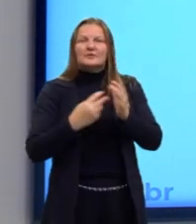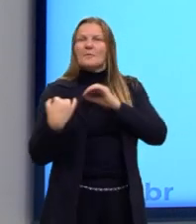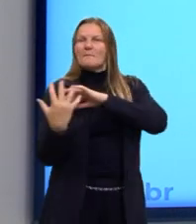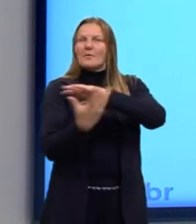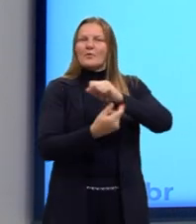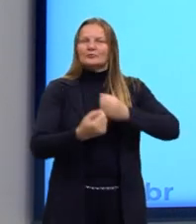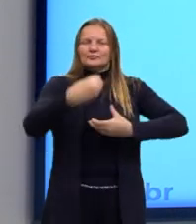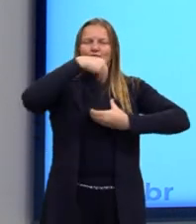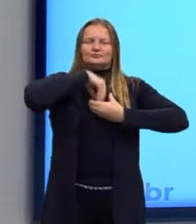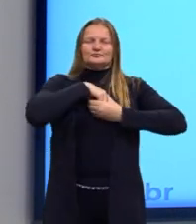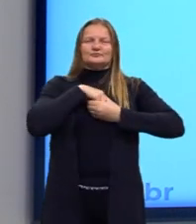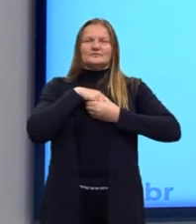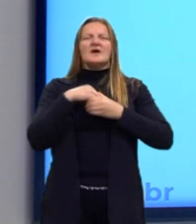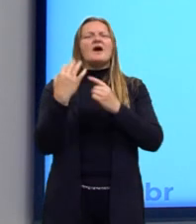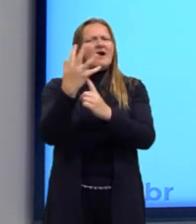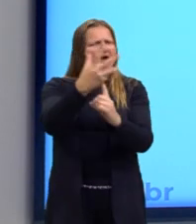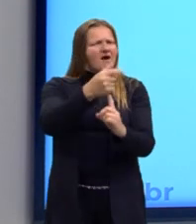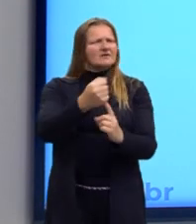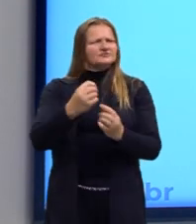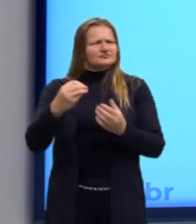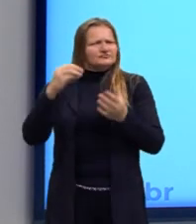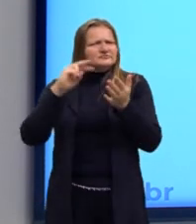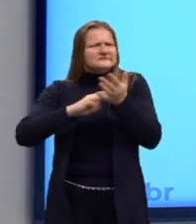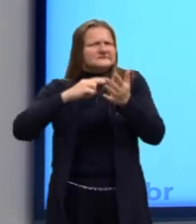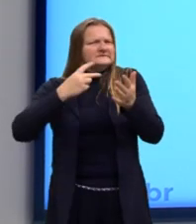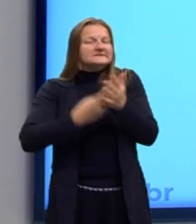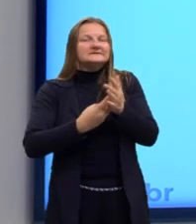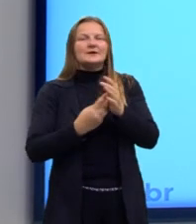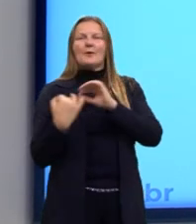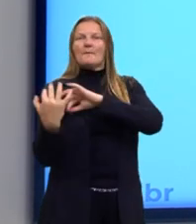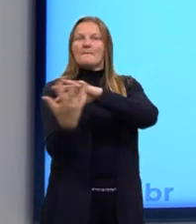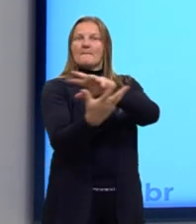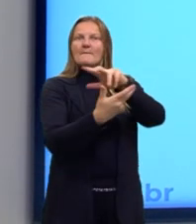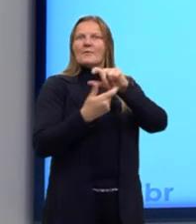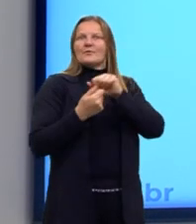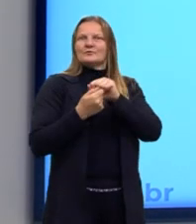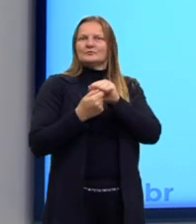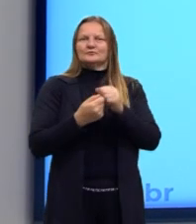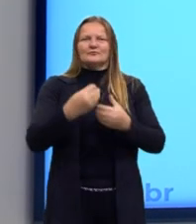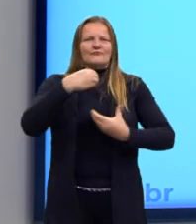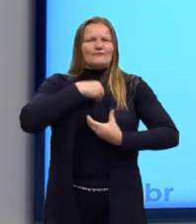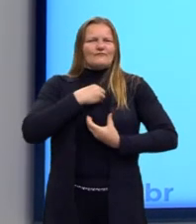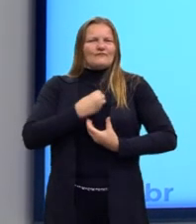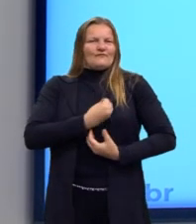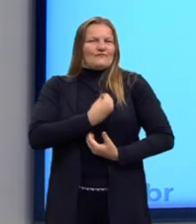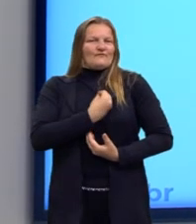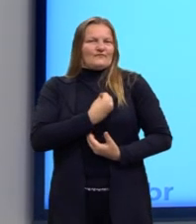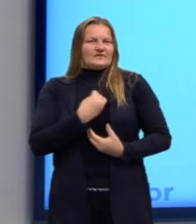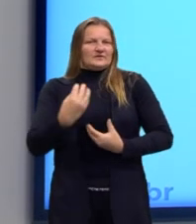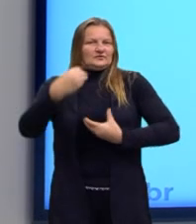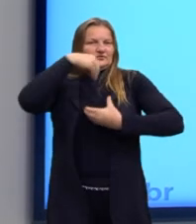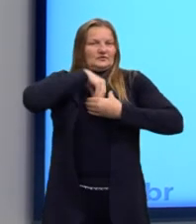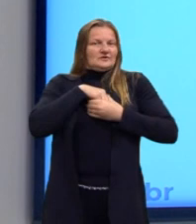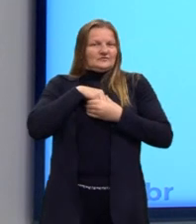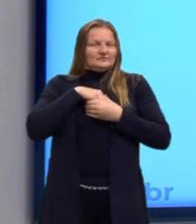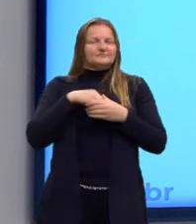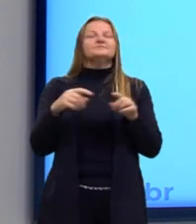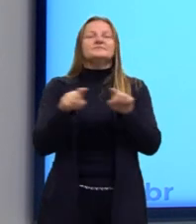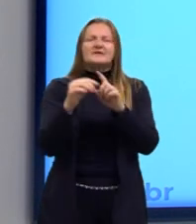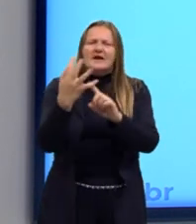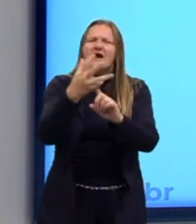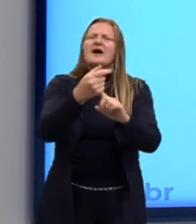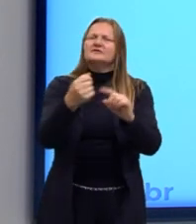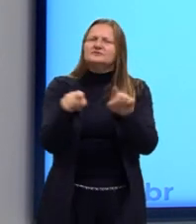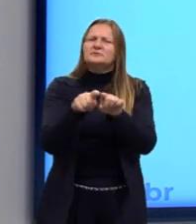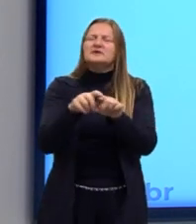Então, arte é isso. A arte dá significado ao mundo. Não é só a razão que dá significado ao mundo. A arte também